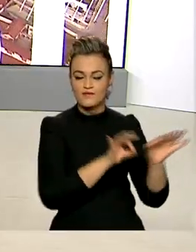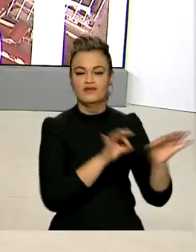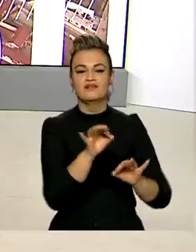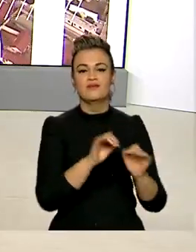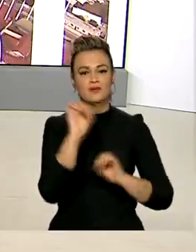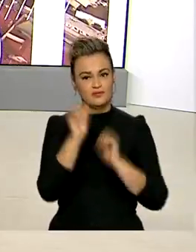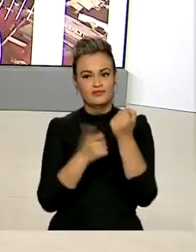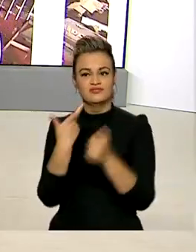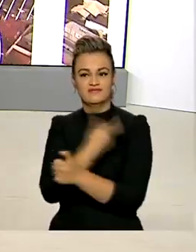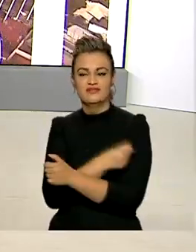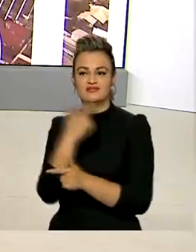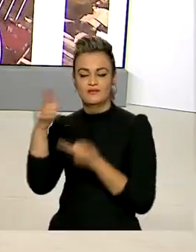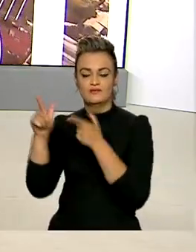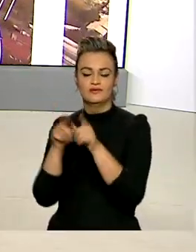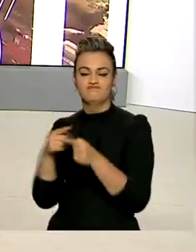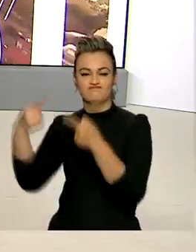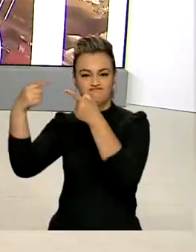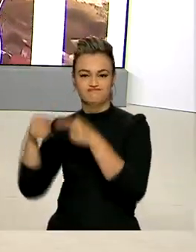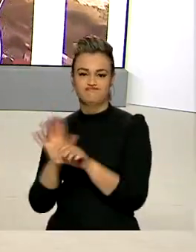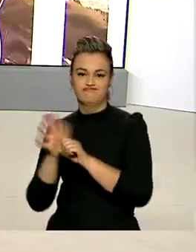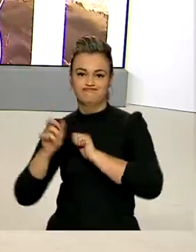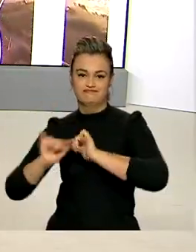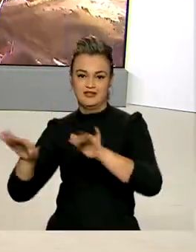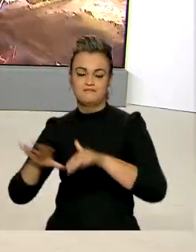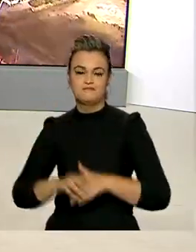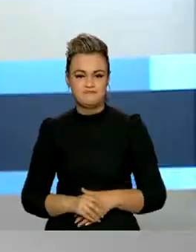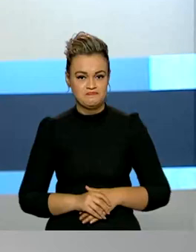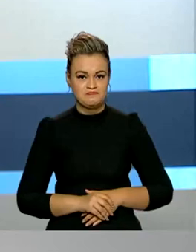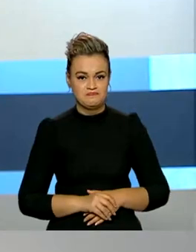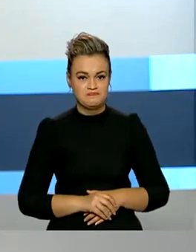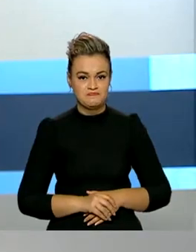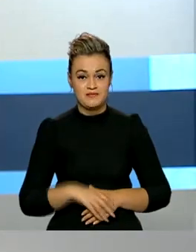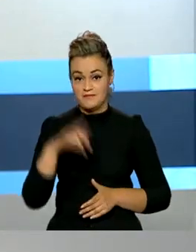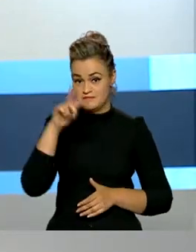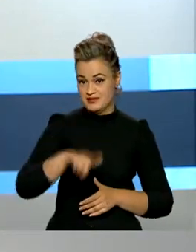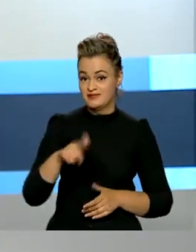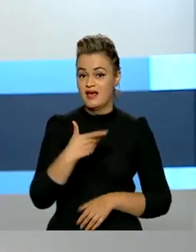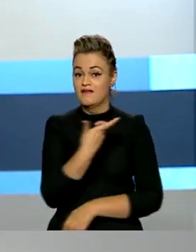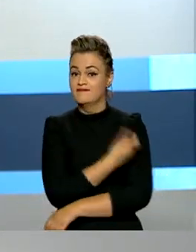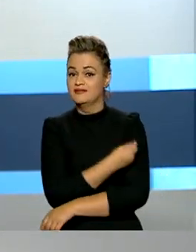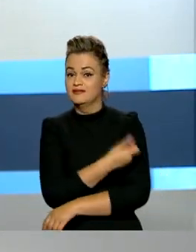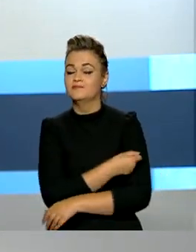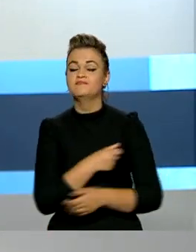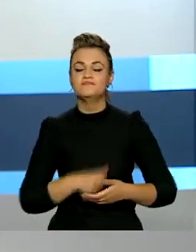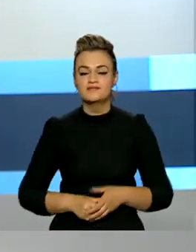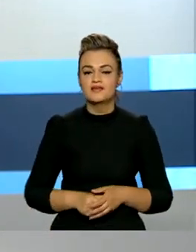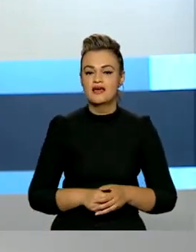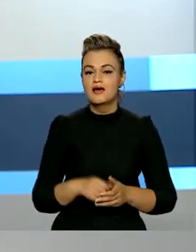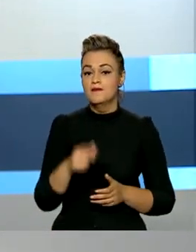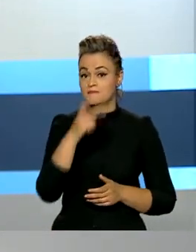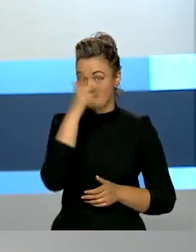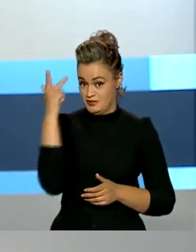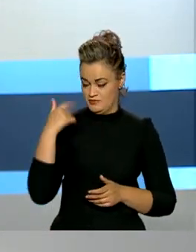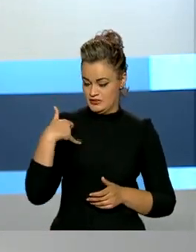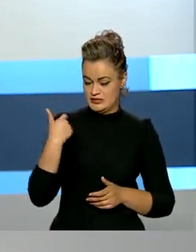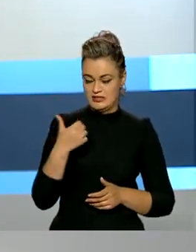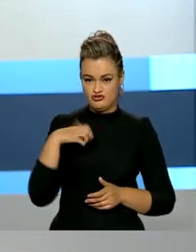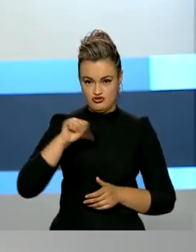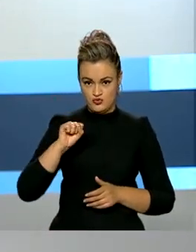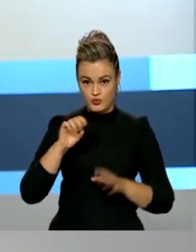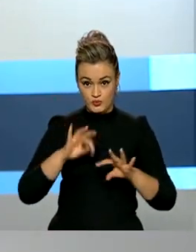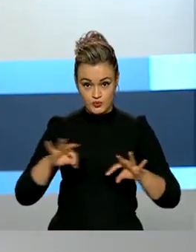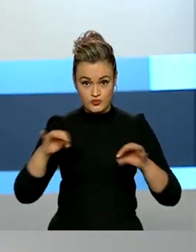industriais brasileiros no enfrentamento à pandemia. E ainda falando de vacinas, para que todos os brasileiros acima de